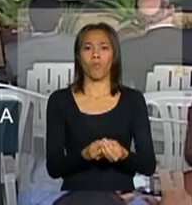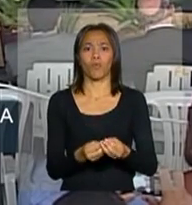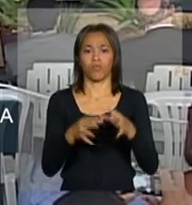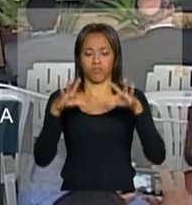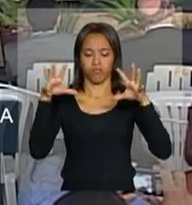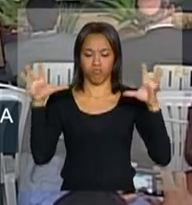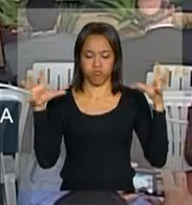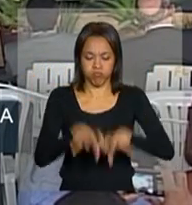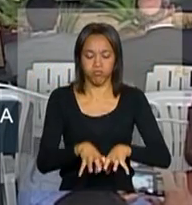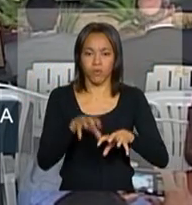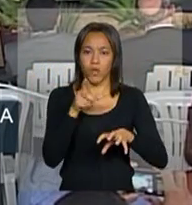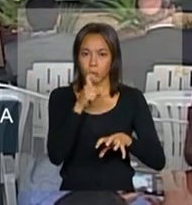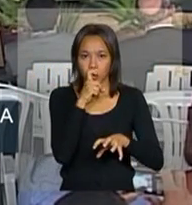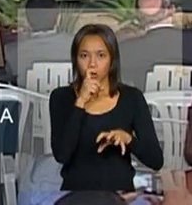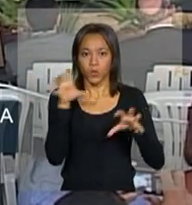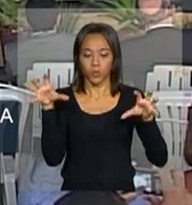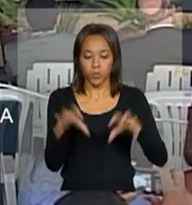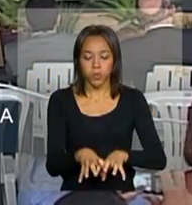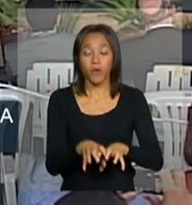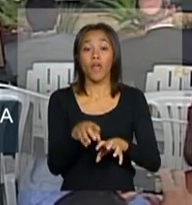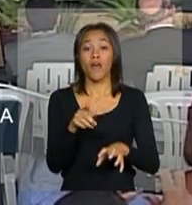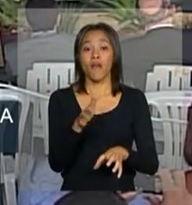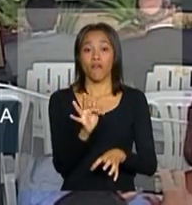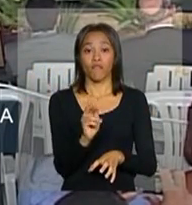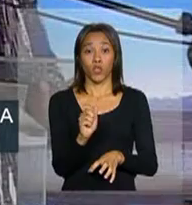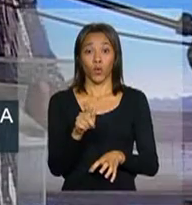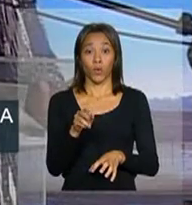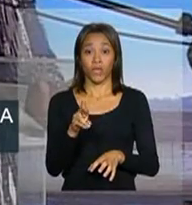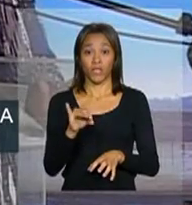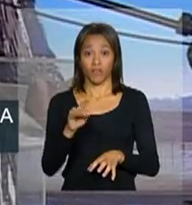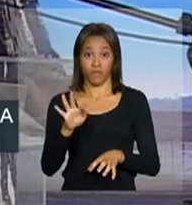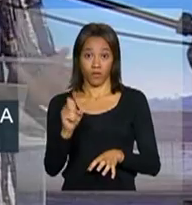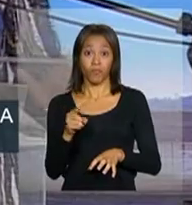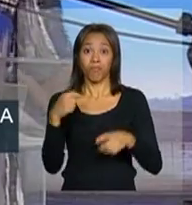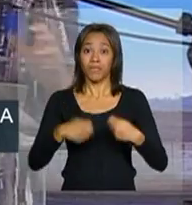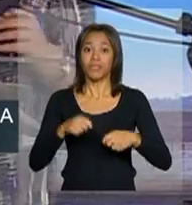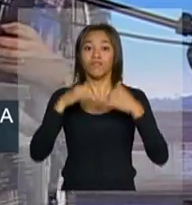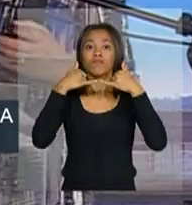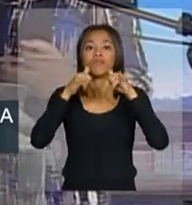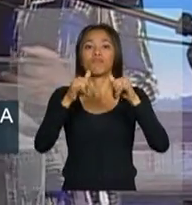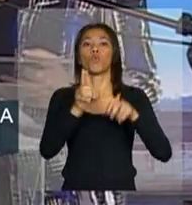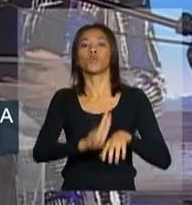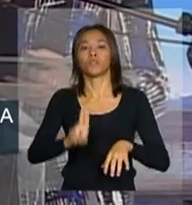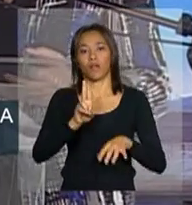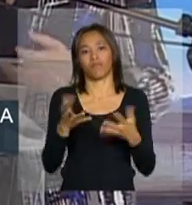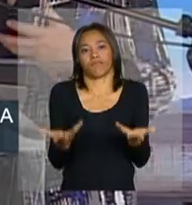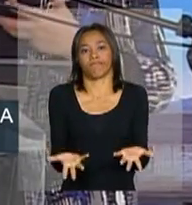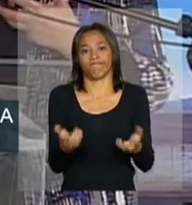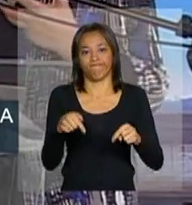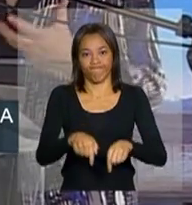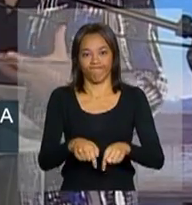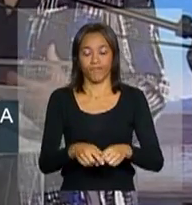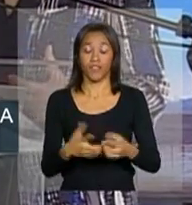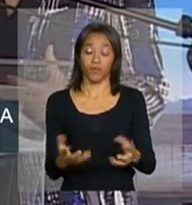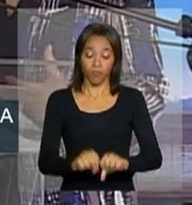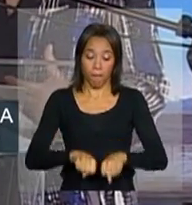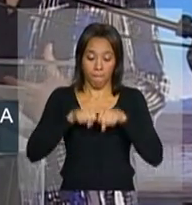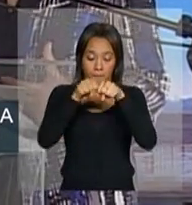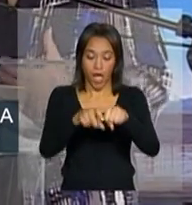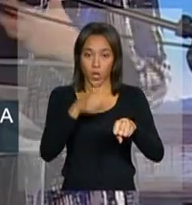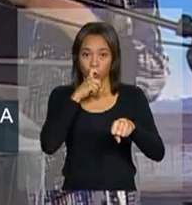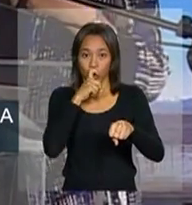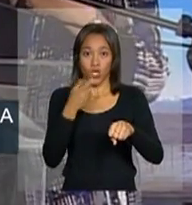frigorífico. E não tem frigorífico sem hidreletricidade. Então, providenciar